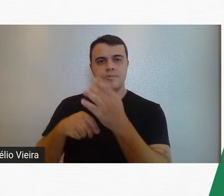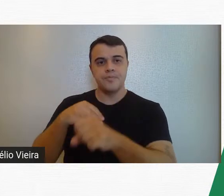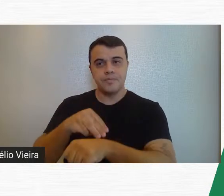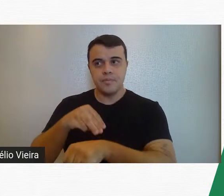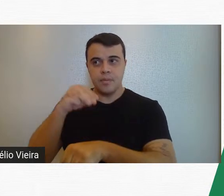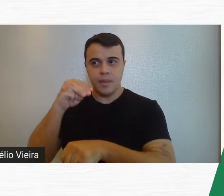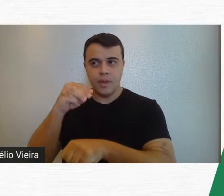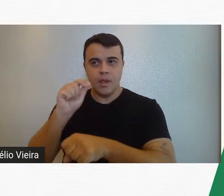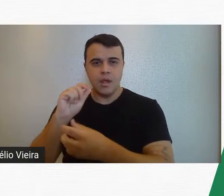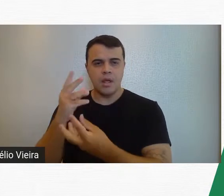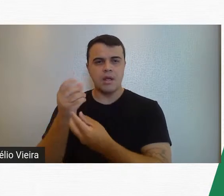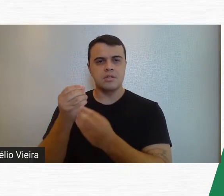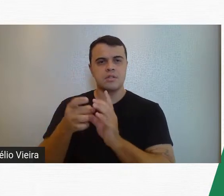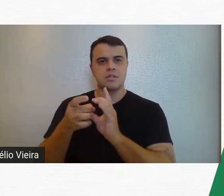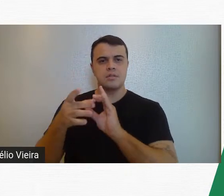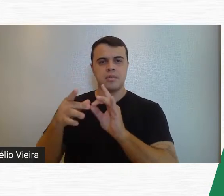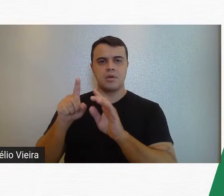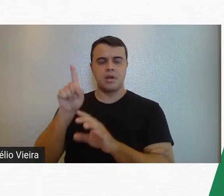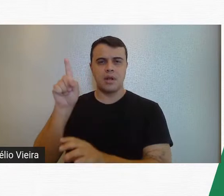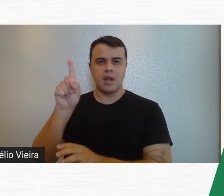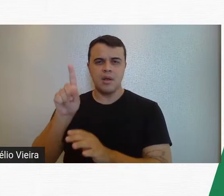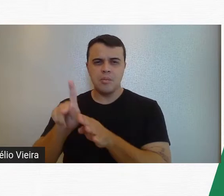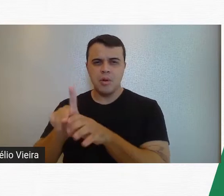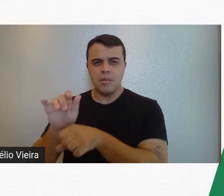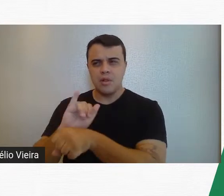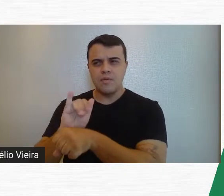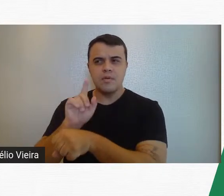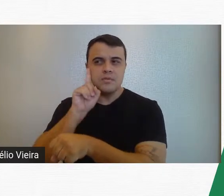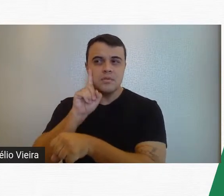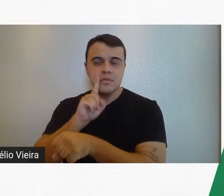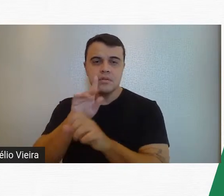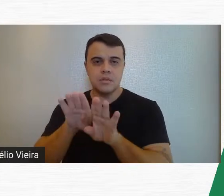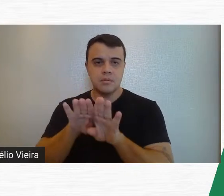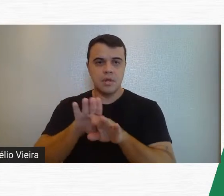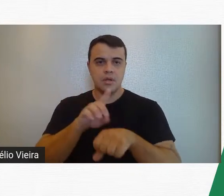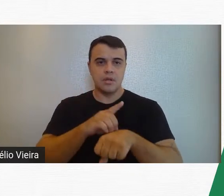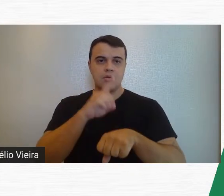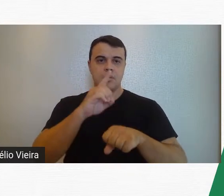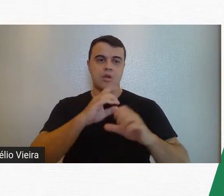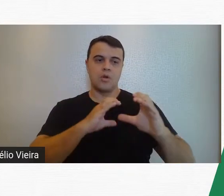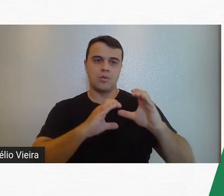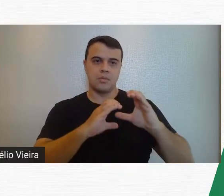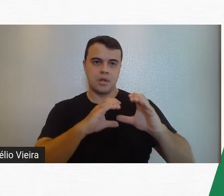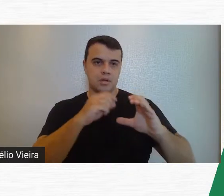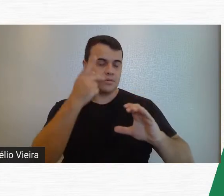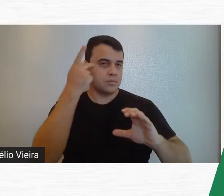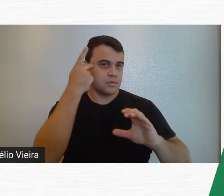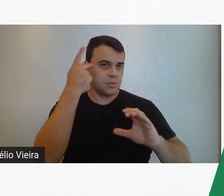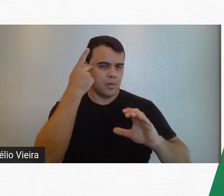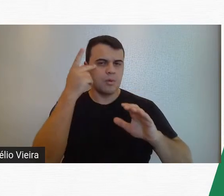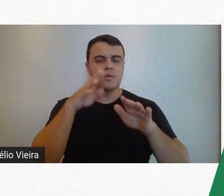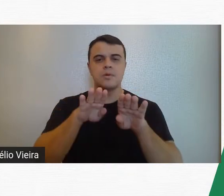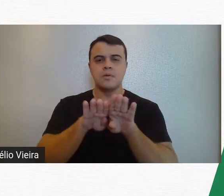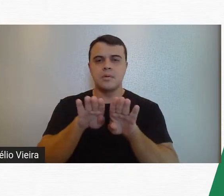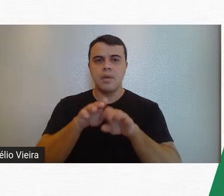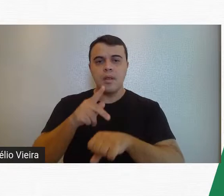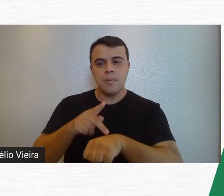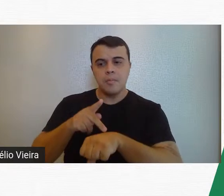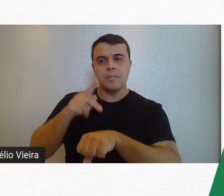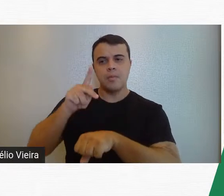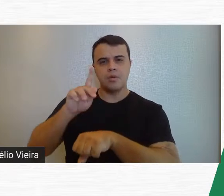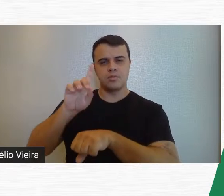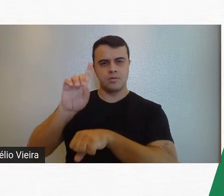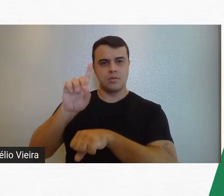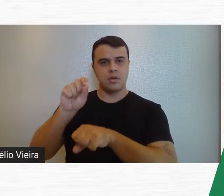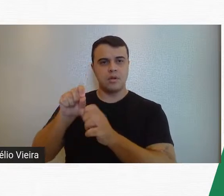Liberais pela Universidade do Estado de Nova Iorque, doutora em Artes pela Escola de Comunicação e Arte de São Paulo, e pós-doutora pela